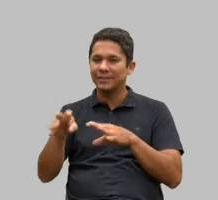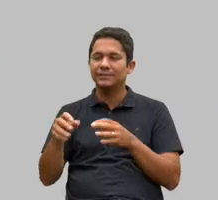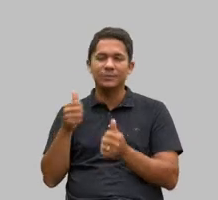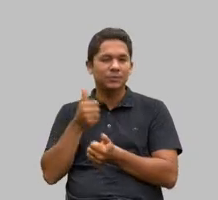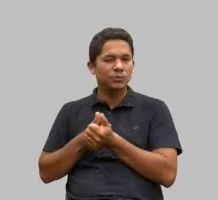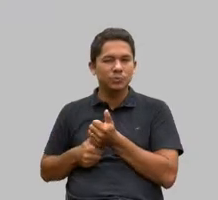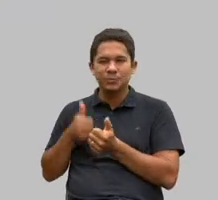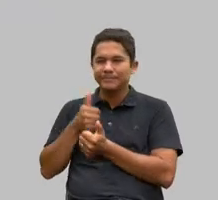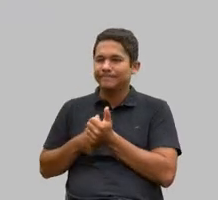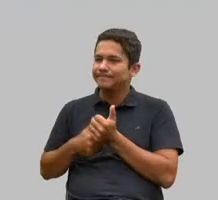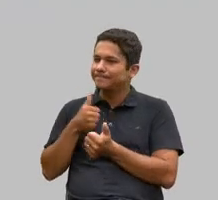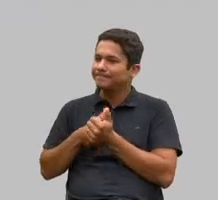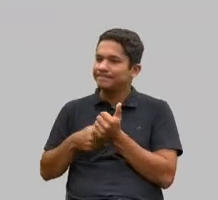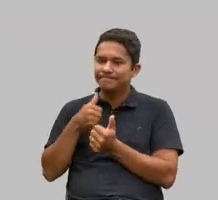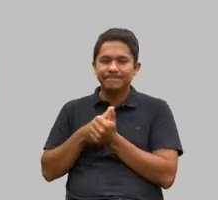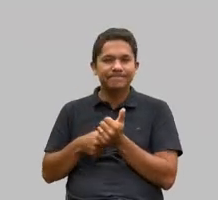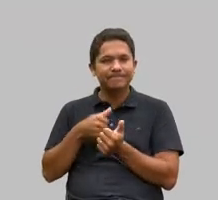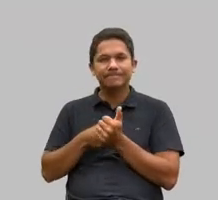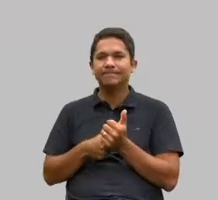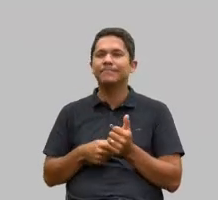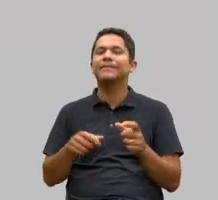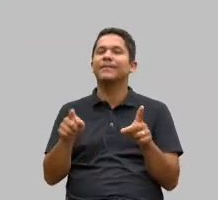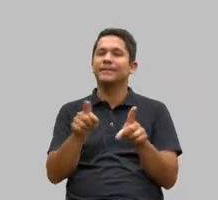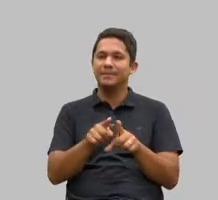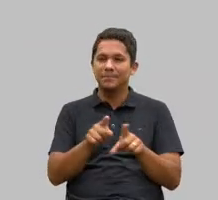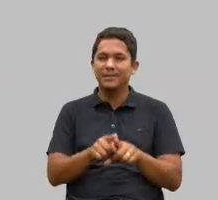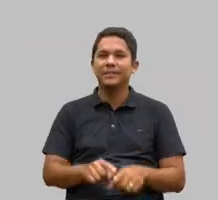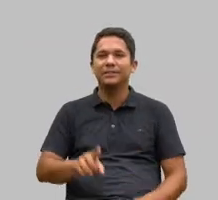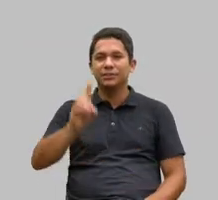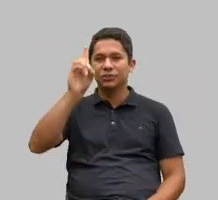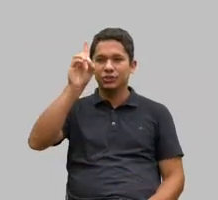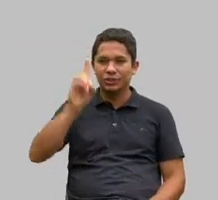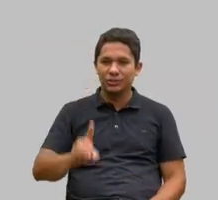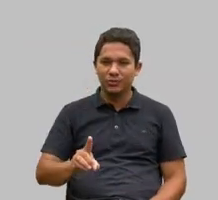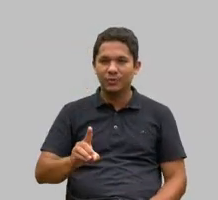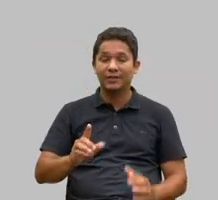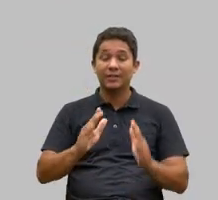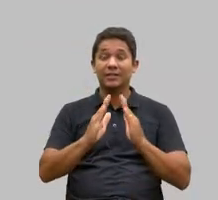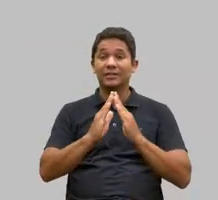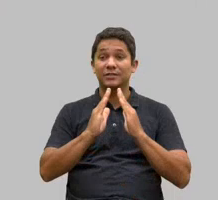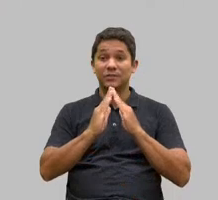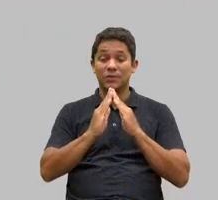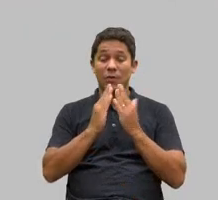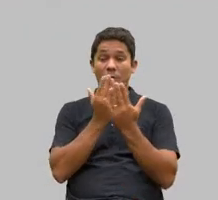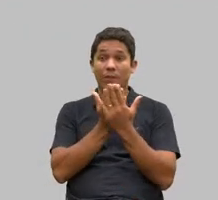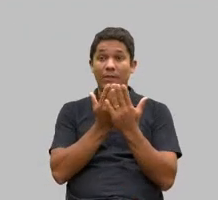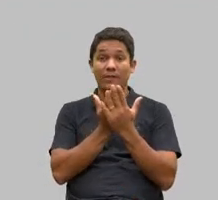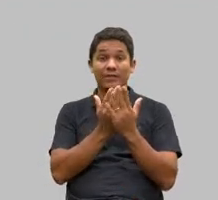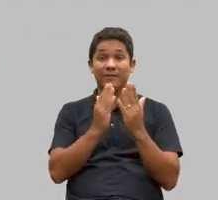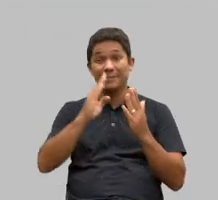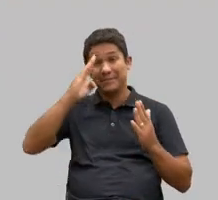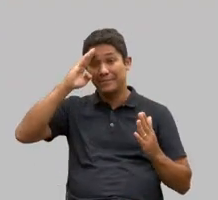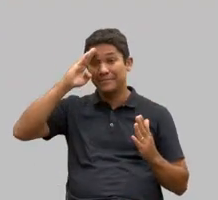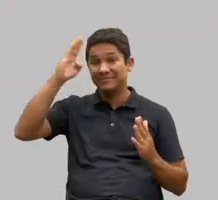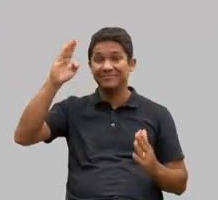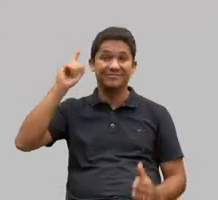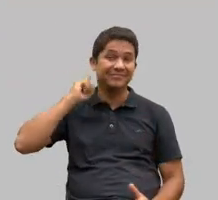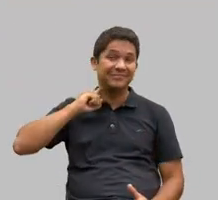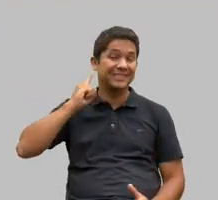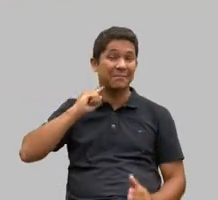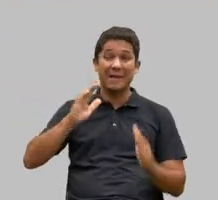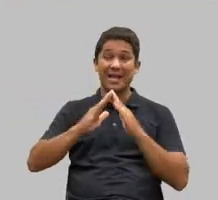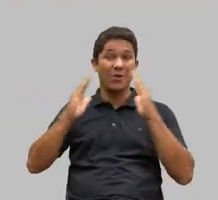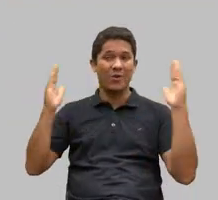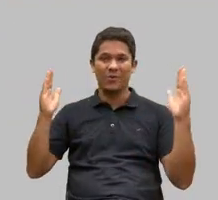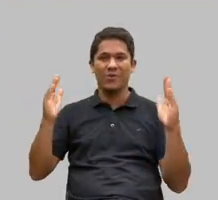e fomos diretora da maior escola especial de Minas Gerais a gente tem pena